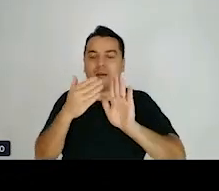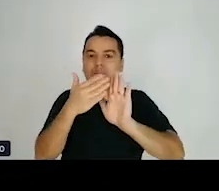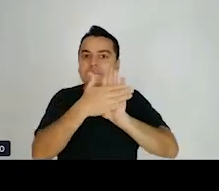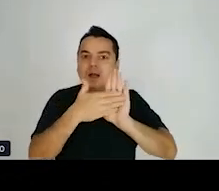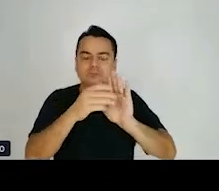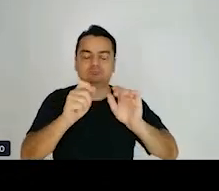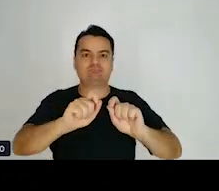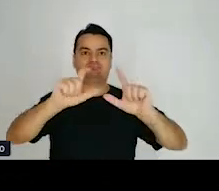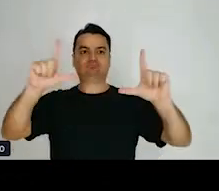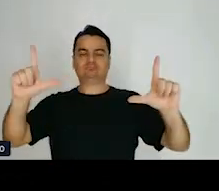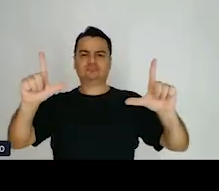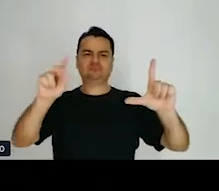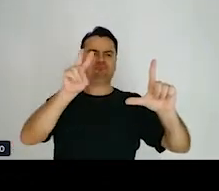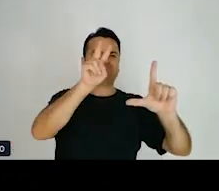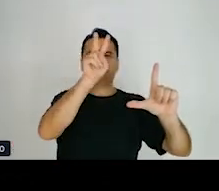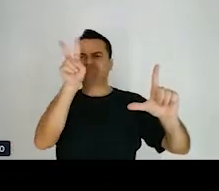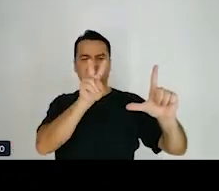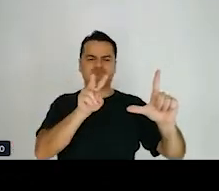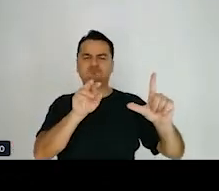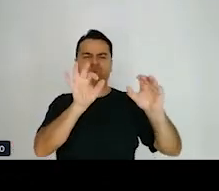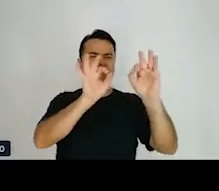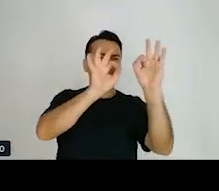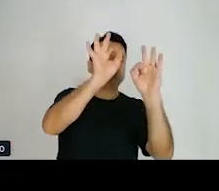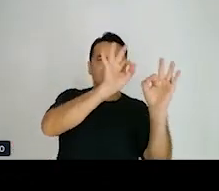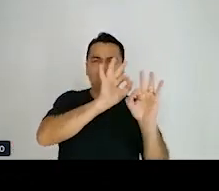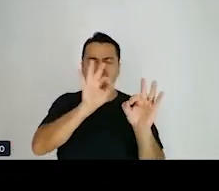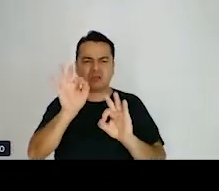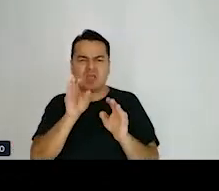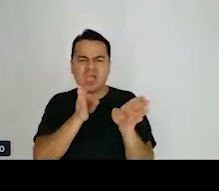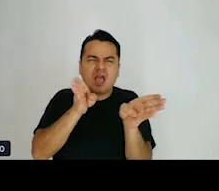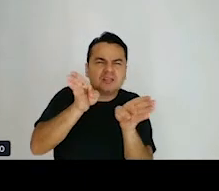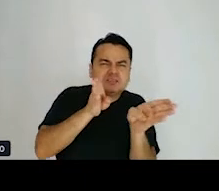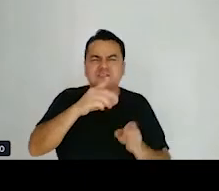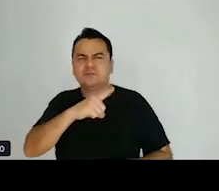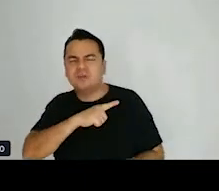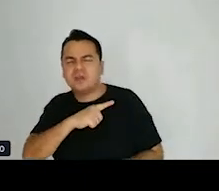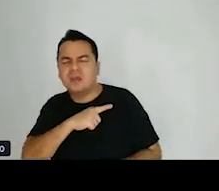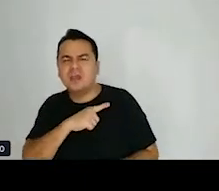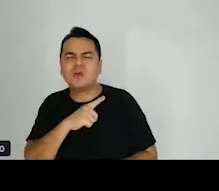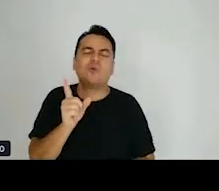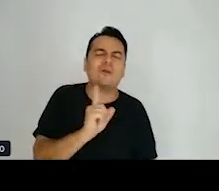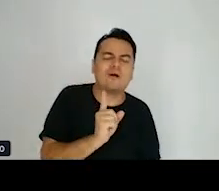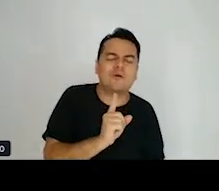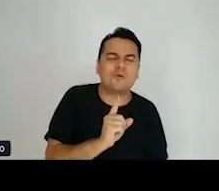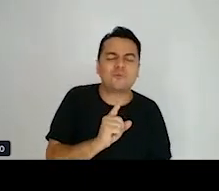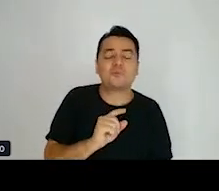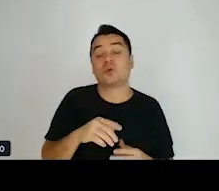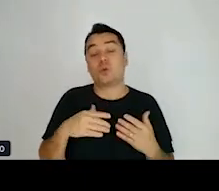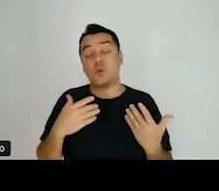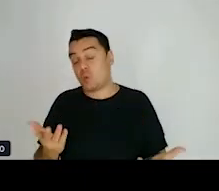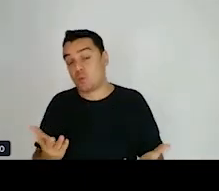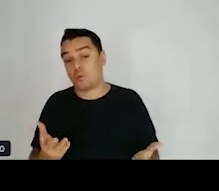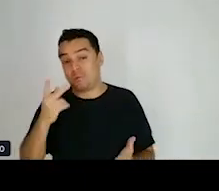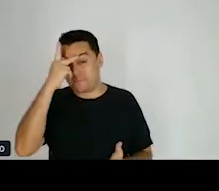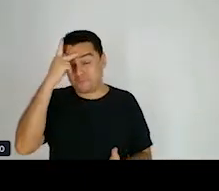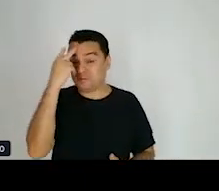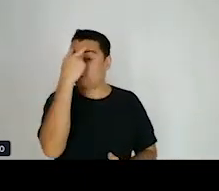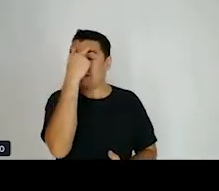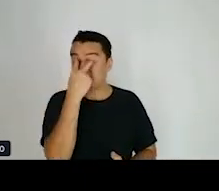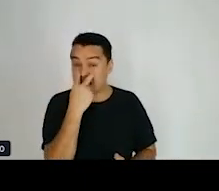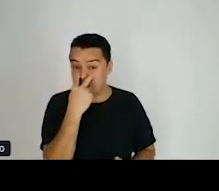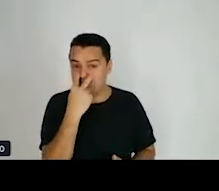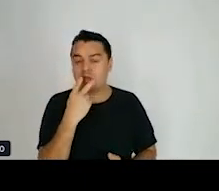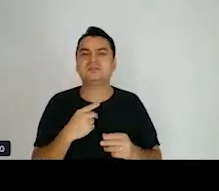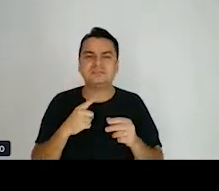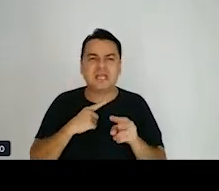conteúdo que é oferecido ali é acessível. Se existe, por exemplo, para pessoas cegas, se o